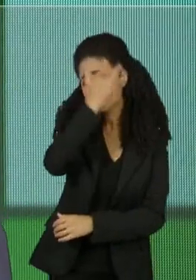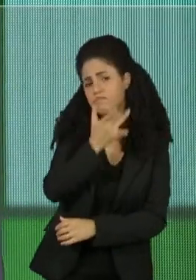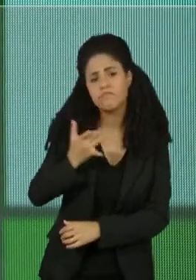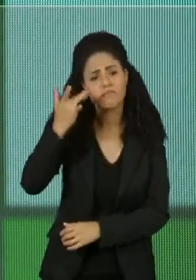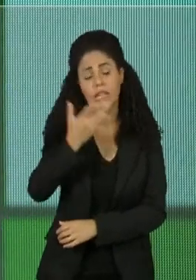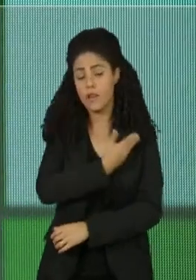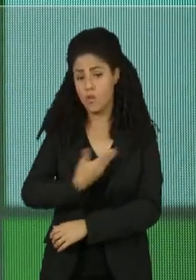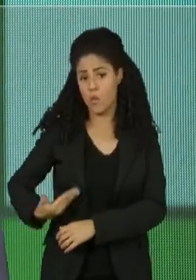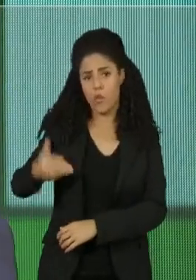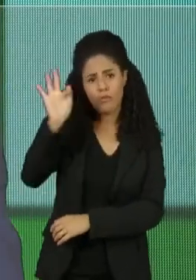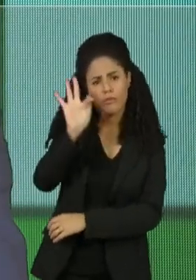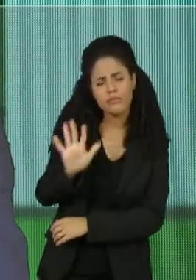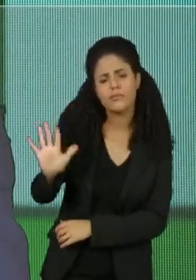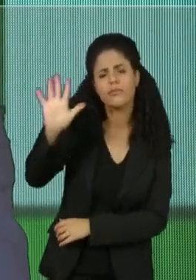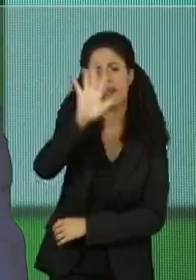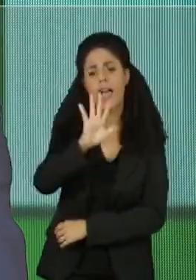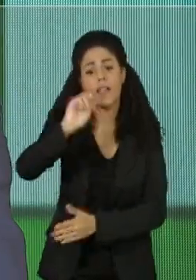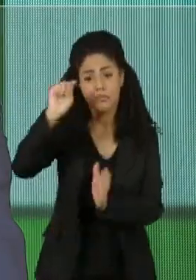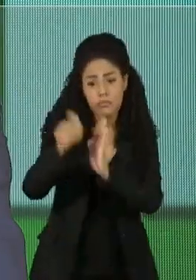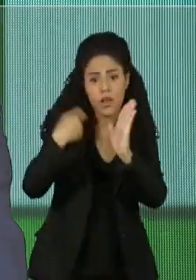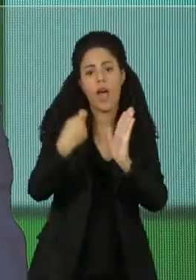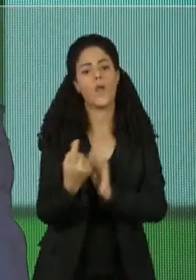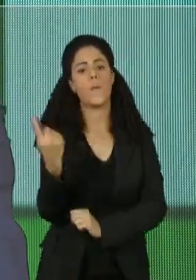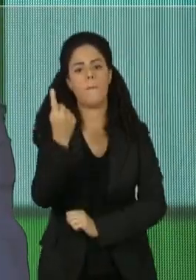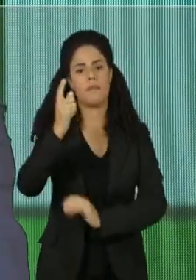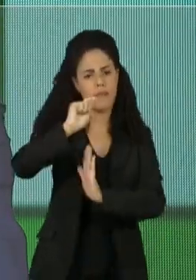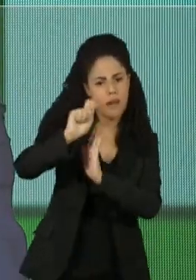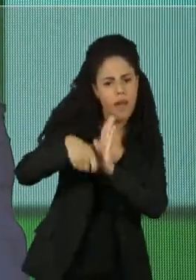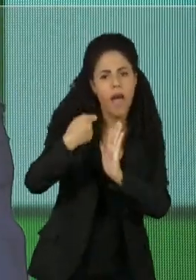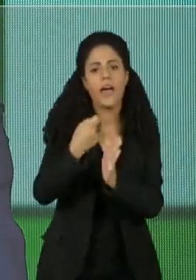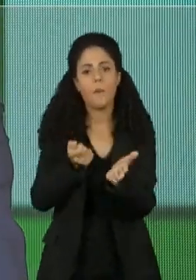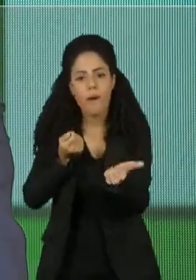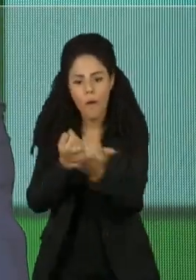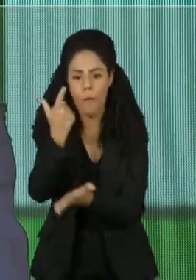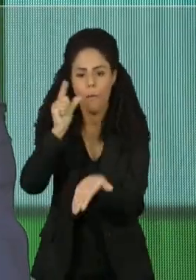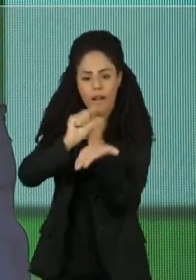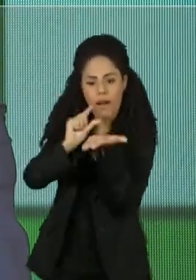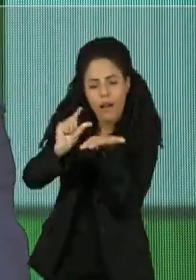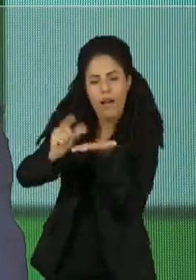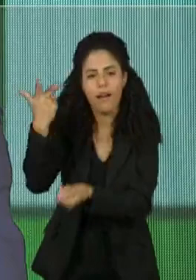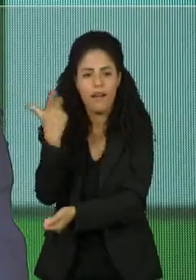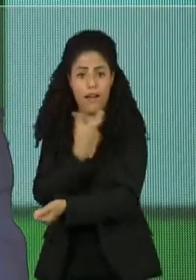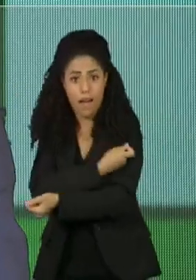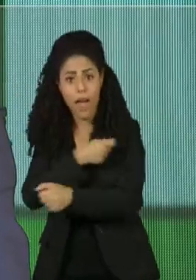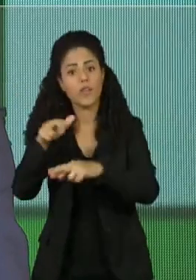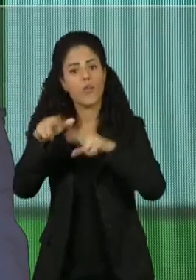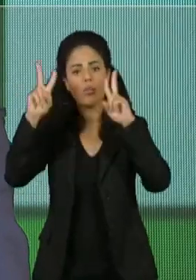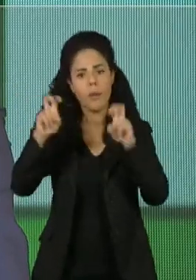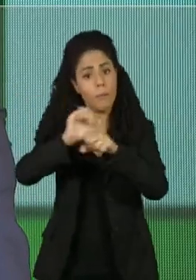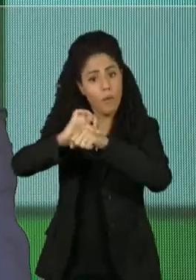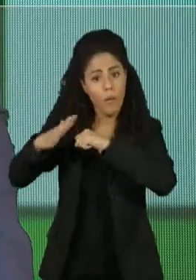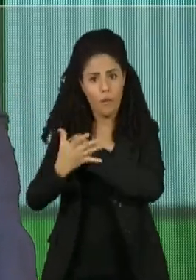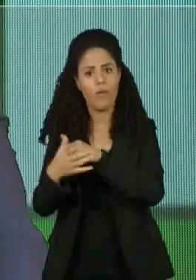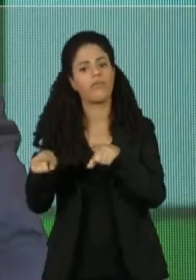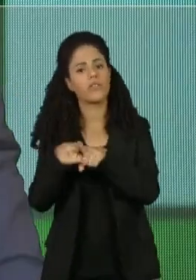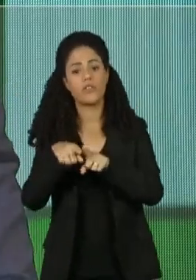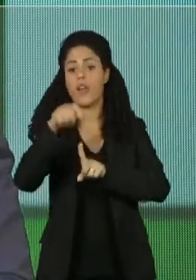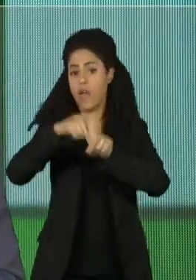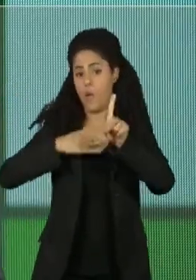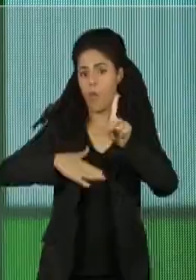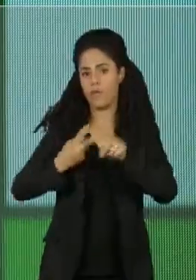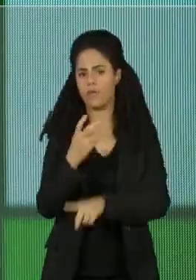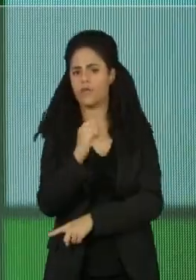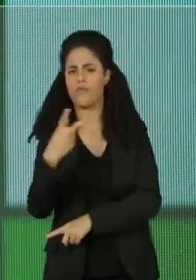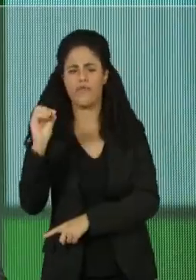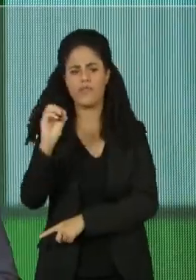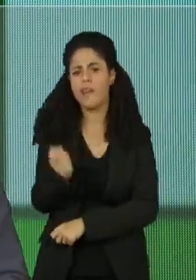governo federal assinou o primeiro contrato para a compra das vacinas para o Covid em agosto de 2020, quando a